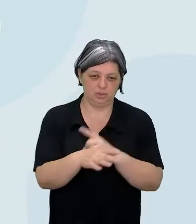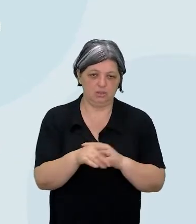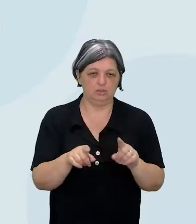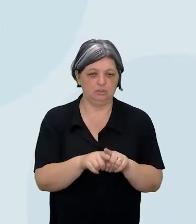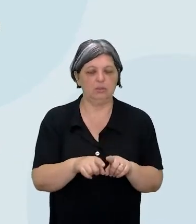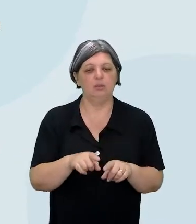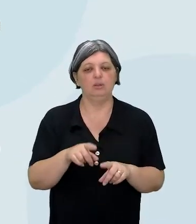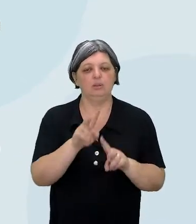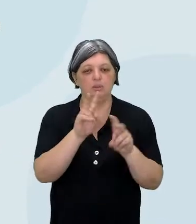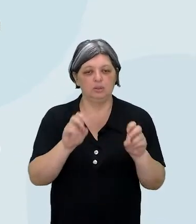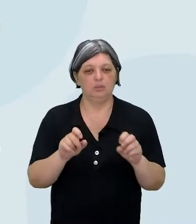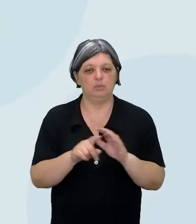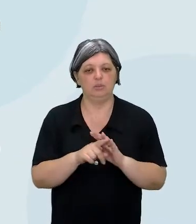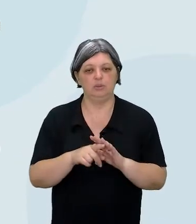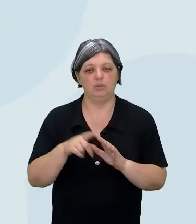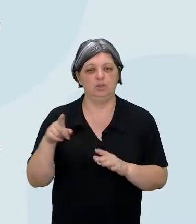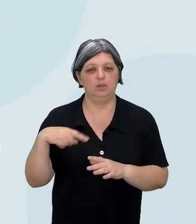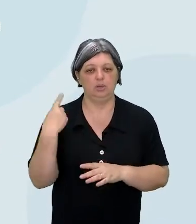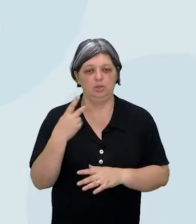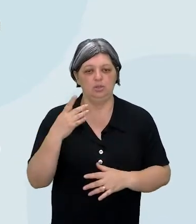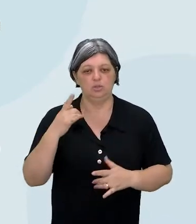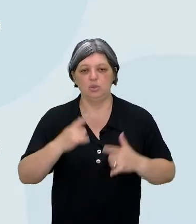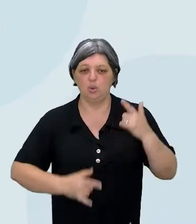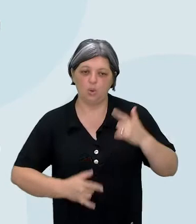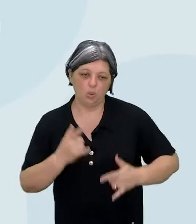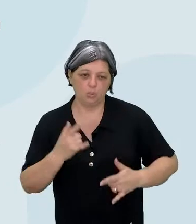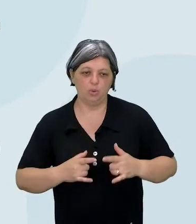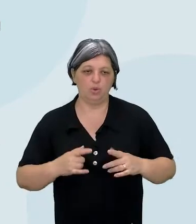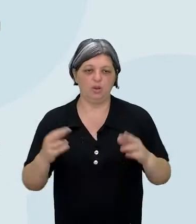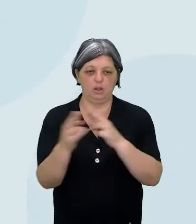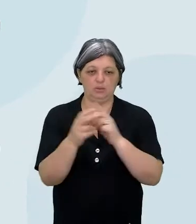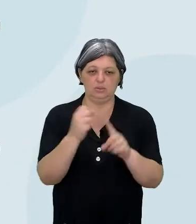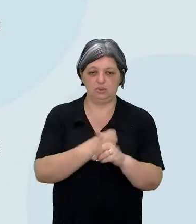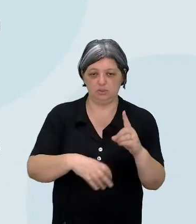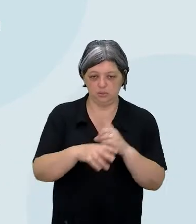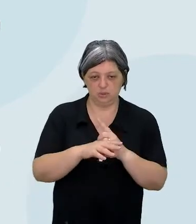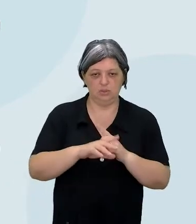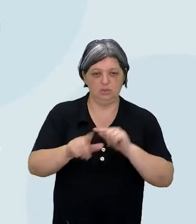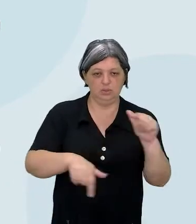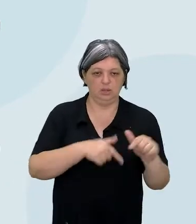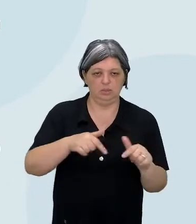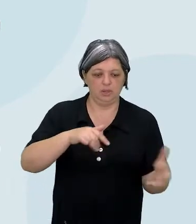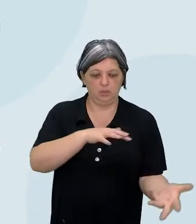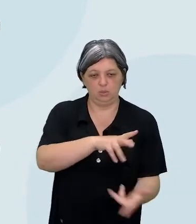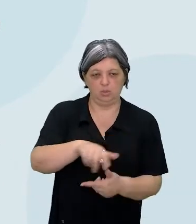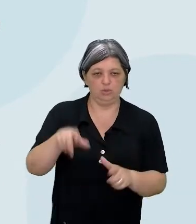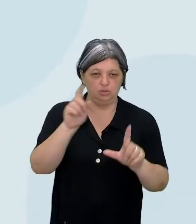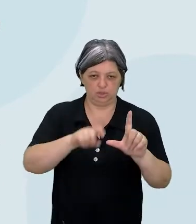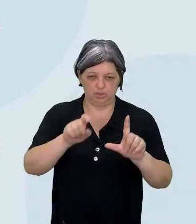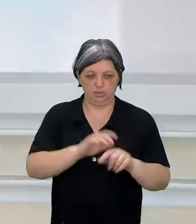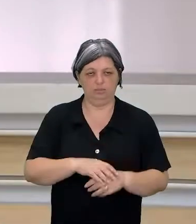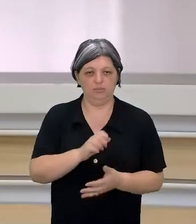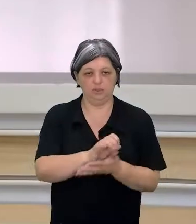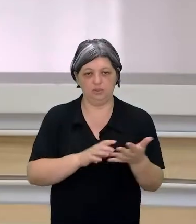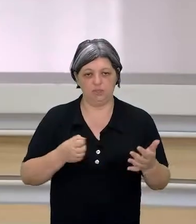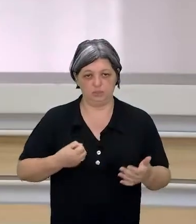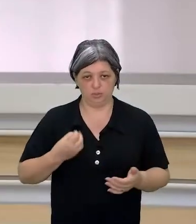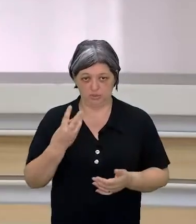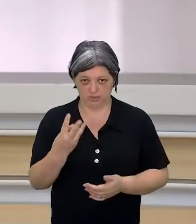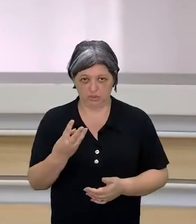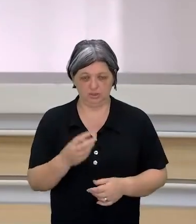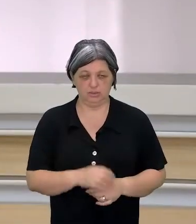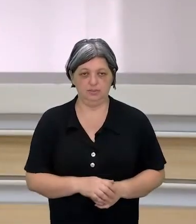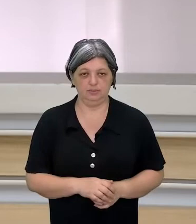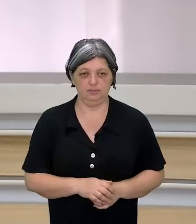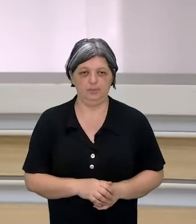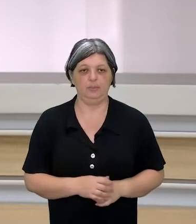nosso componente é o nosso robôs, as relações socioculturais de trabalho no mundo digital. A gente está na atividade 3, tá? É